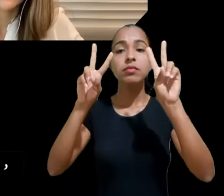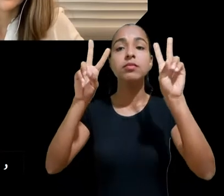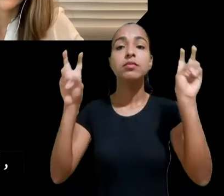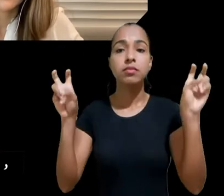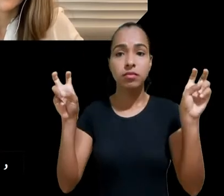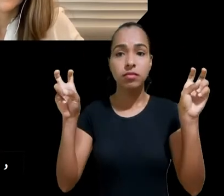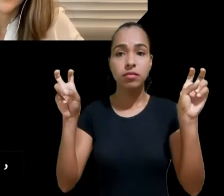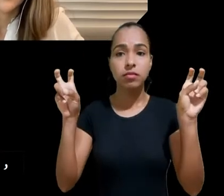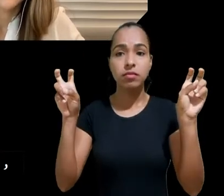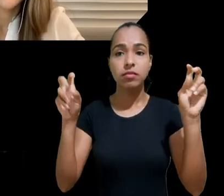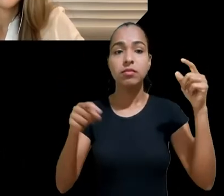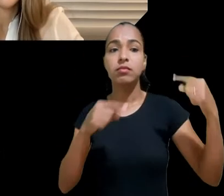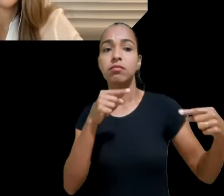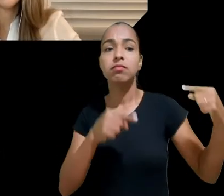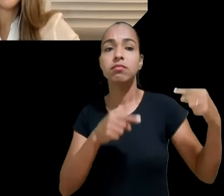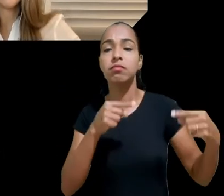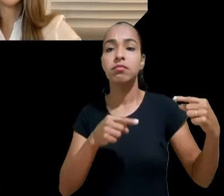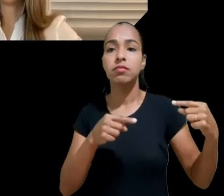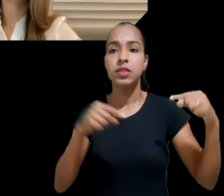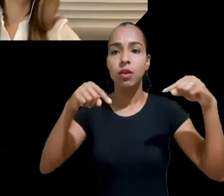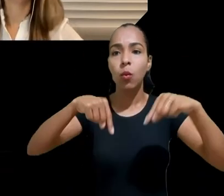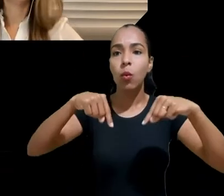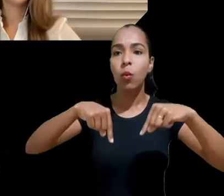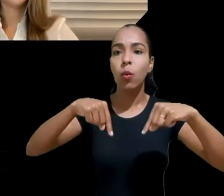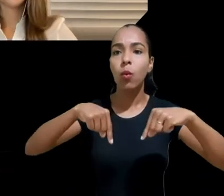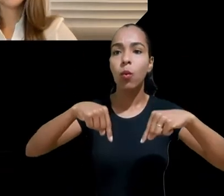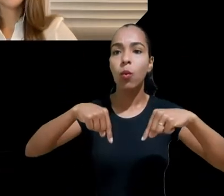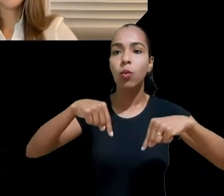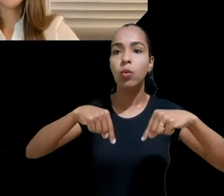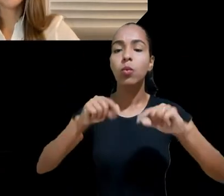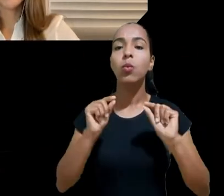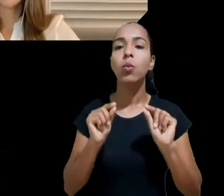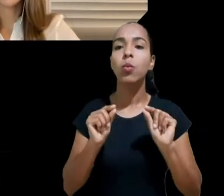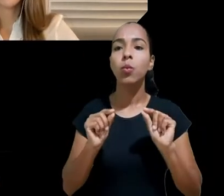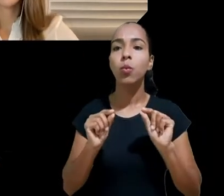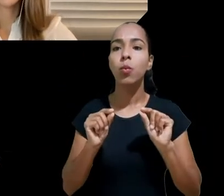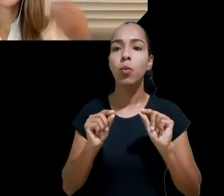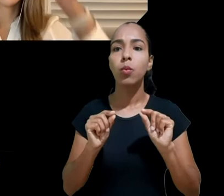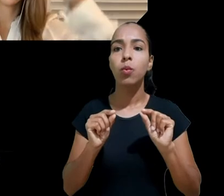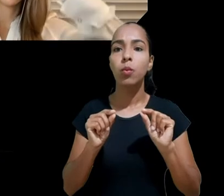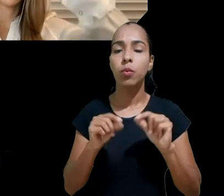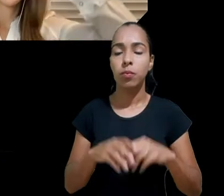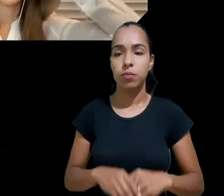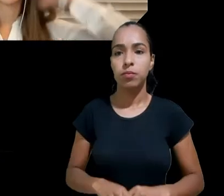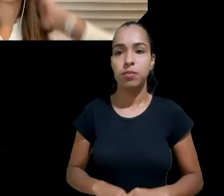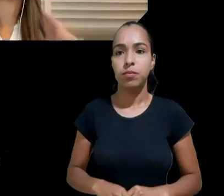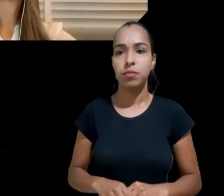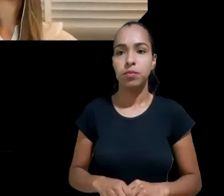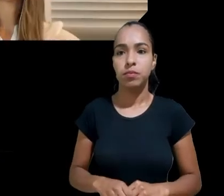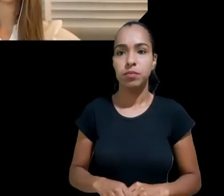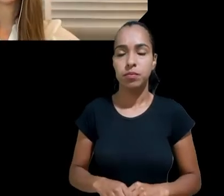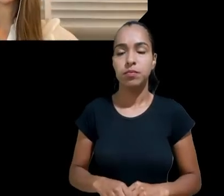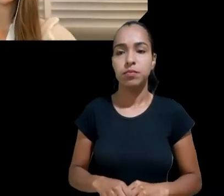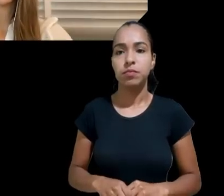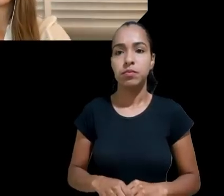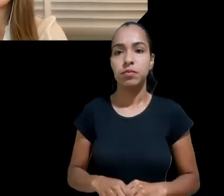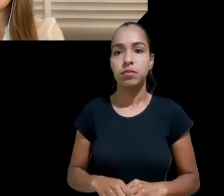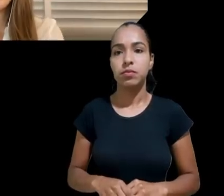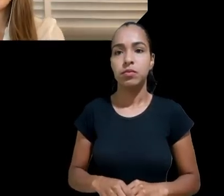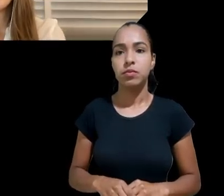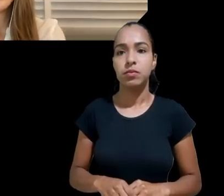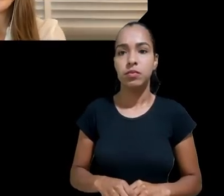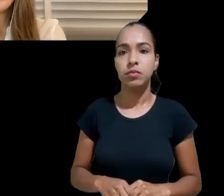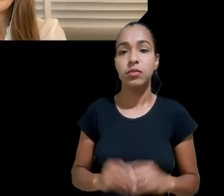tratar hoje especificamente da aplicação ou da aplicabilidade integral ou mitigada do